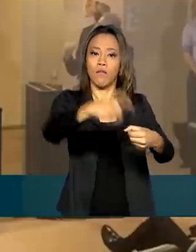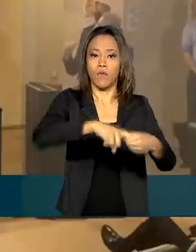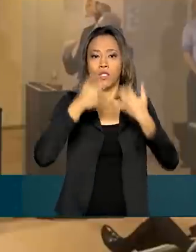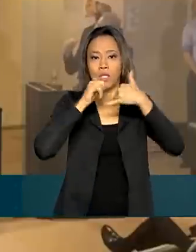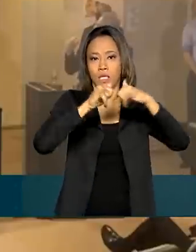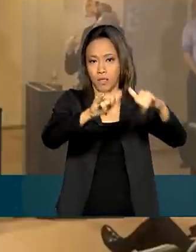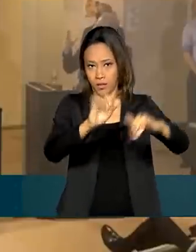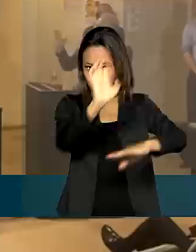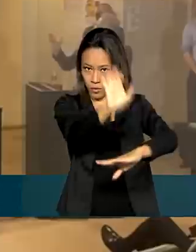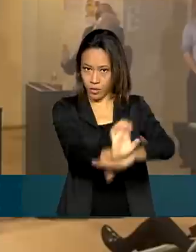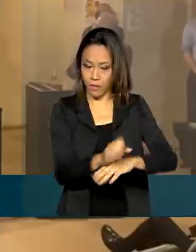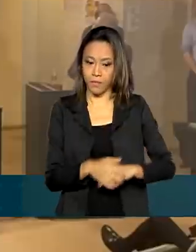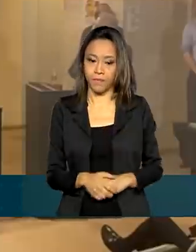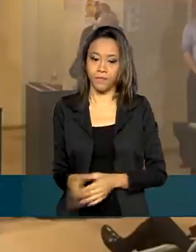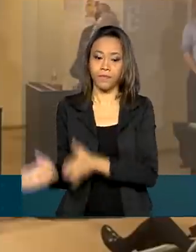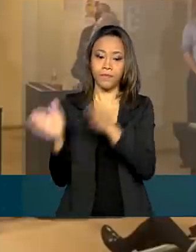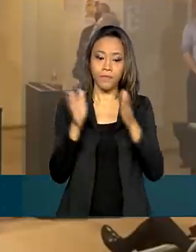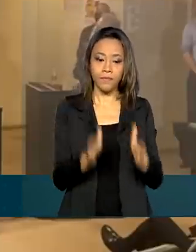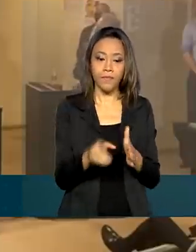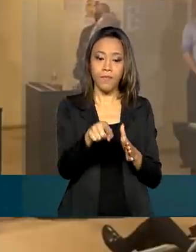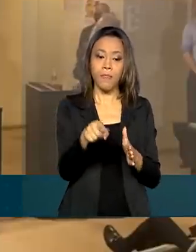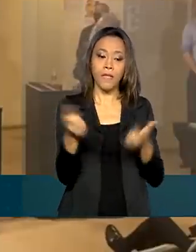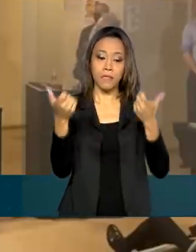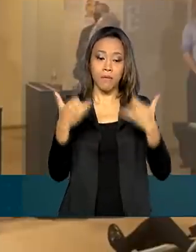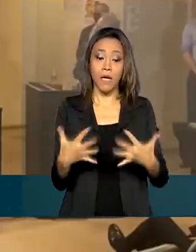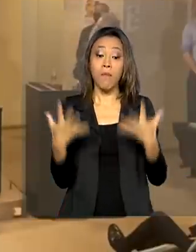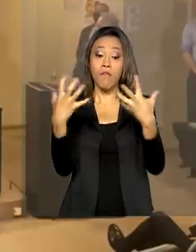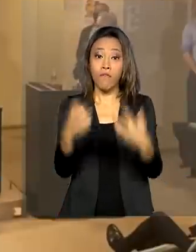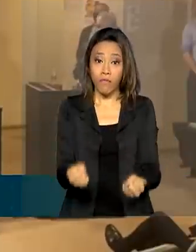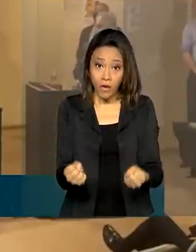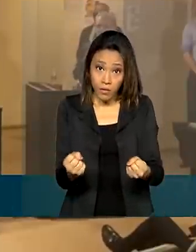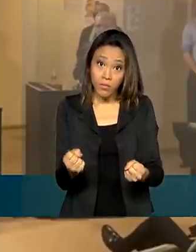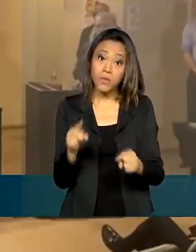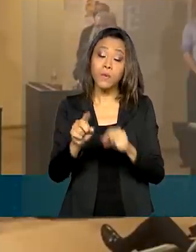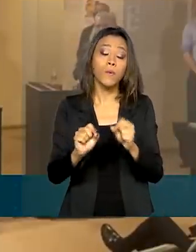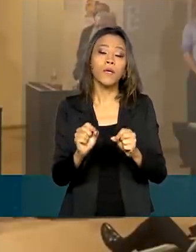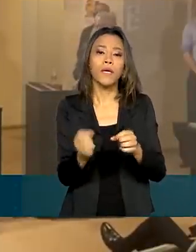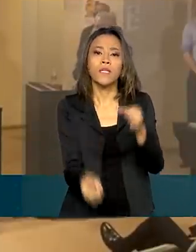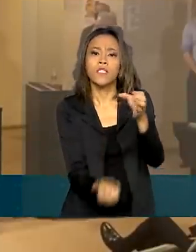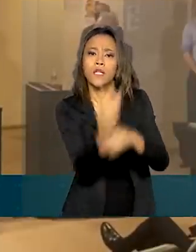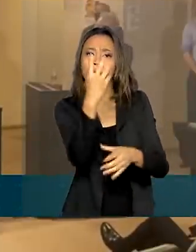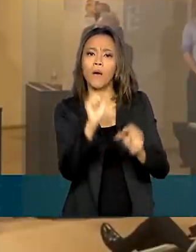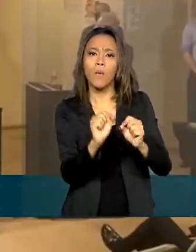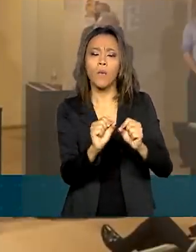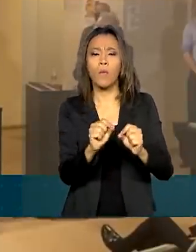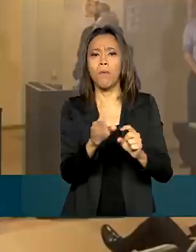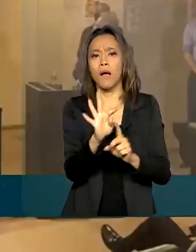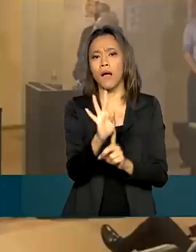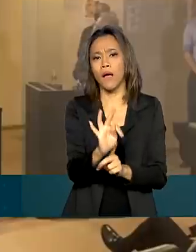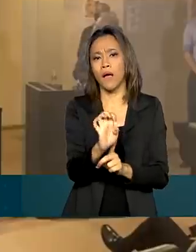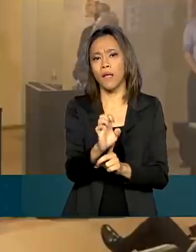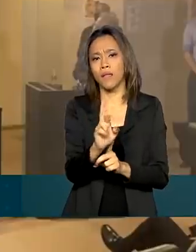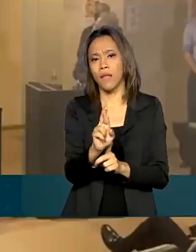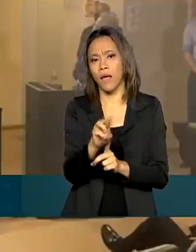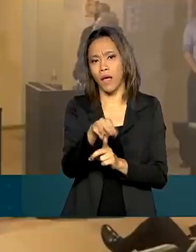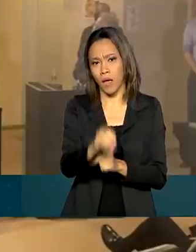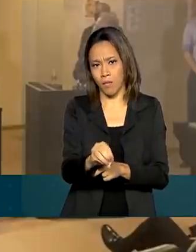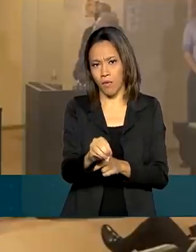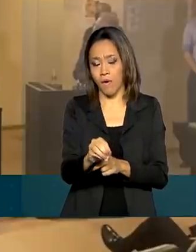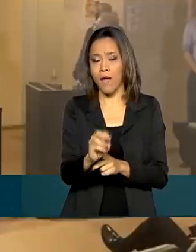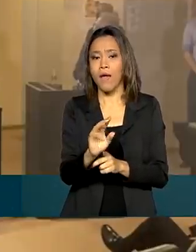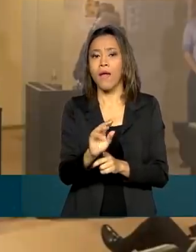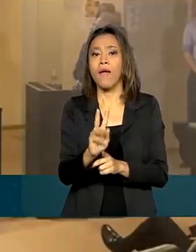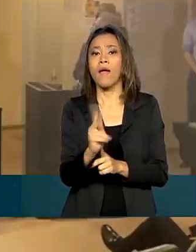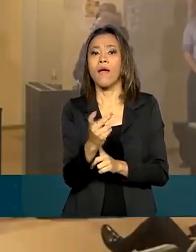Nós vamos instalar em Macapá uma geração termoelétrica por meio de geradores que